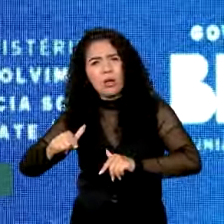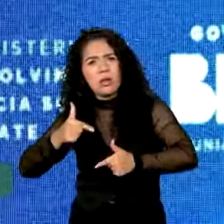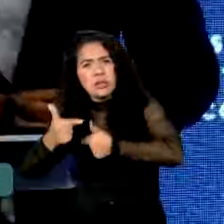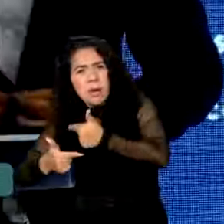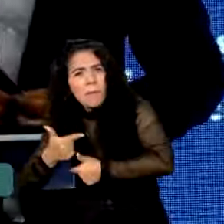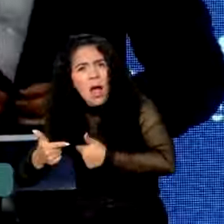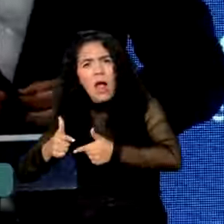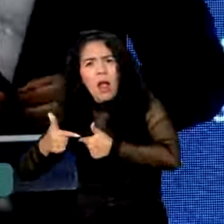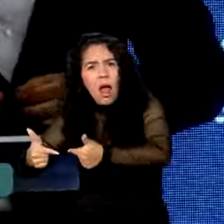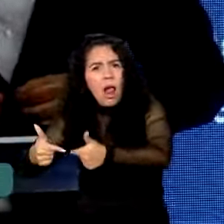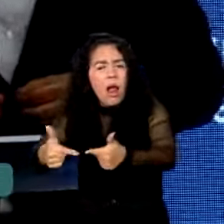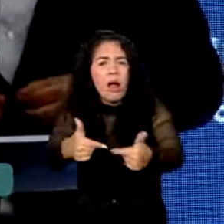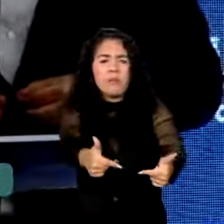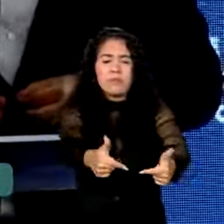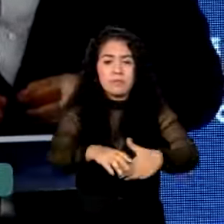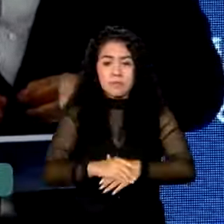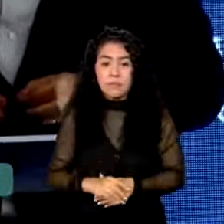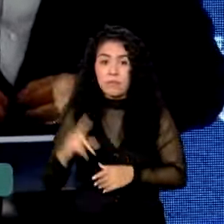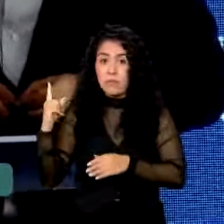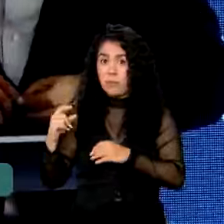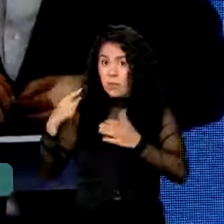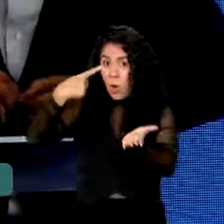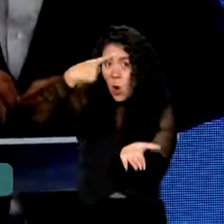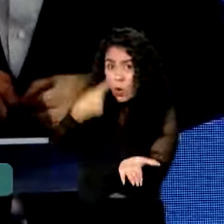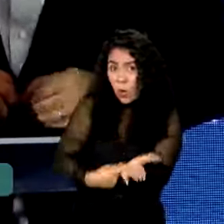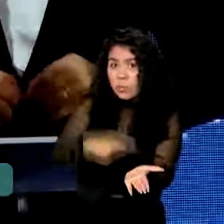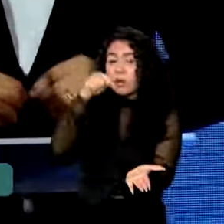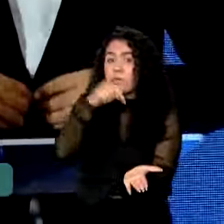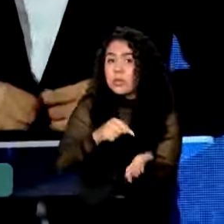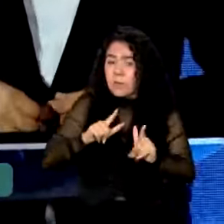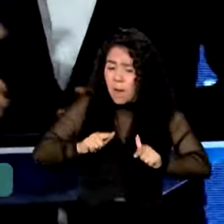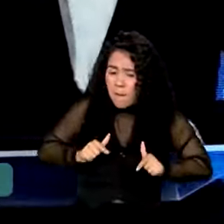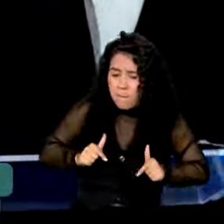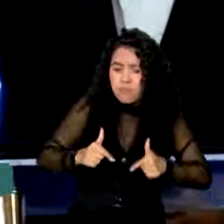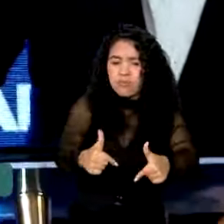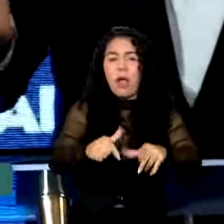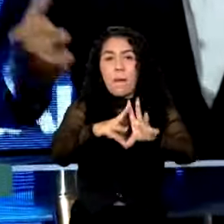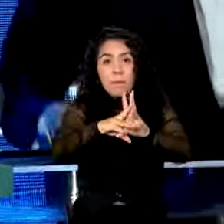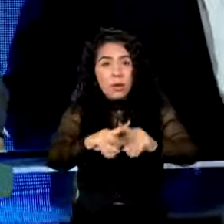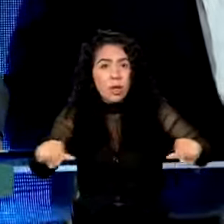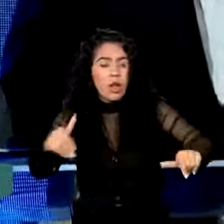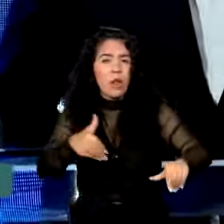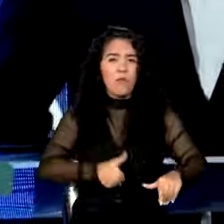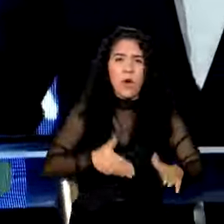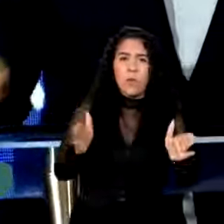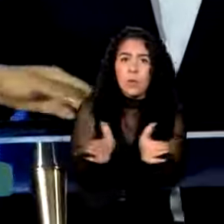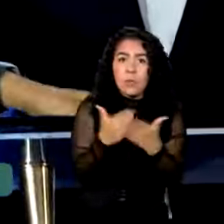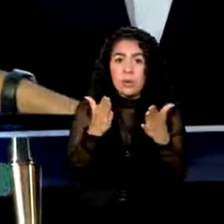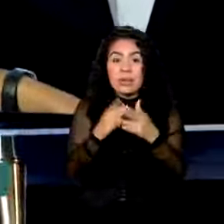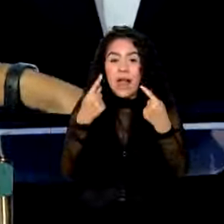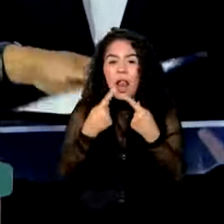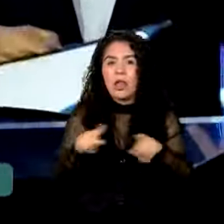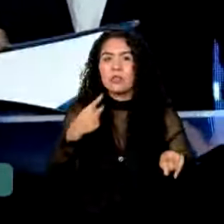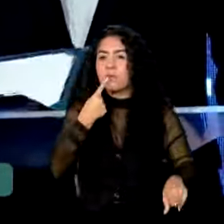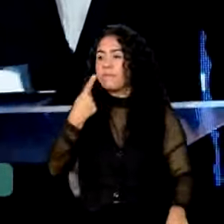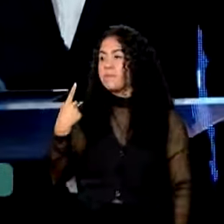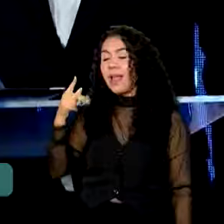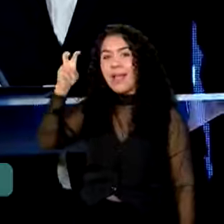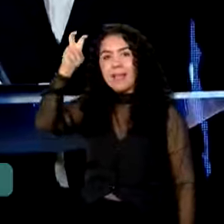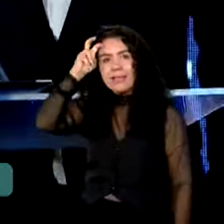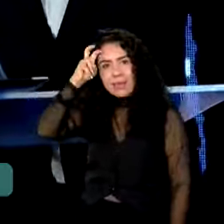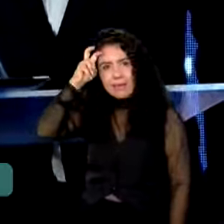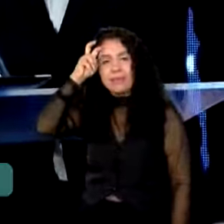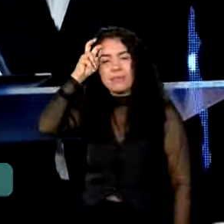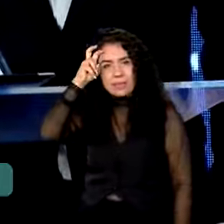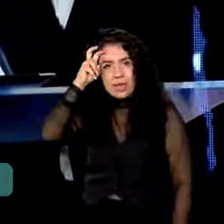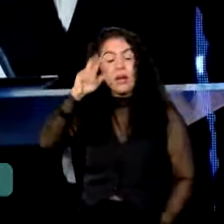comunidades. A agenda de enfrentamento à fome e à pobreza lançada nesta quinta-feira é uma das iniciativas.